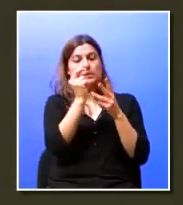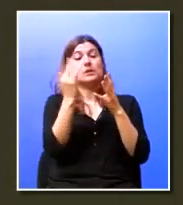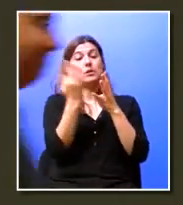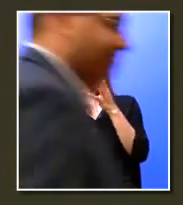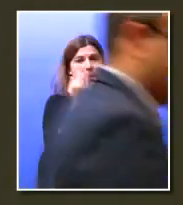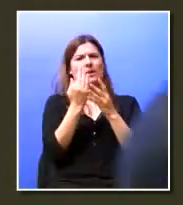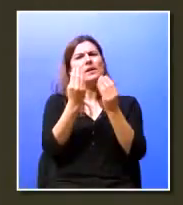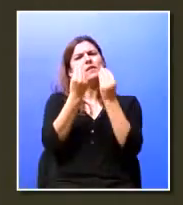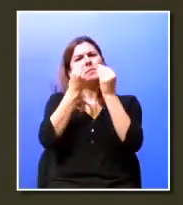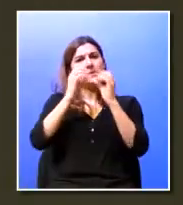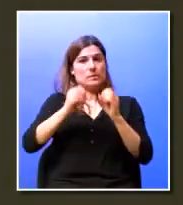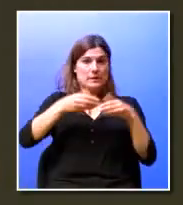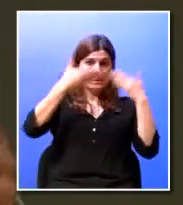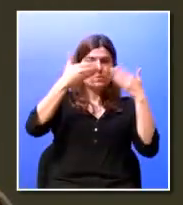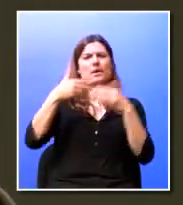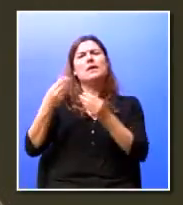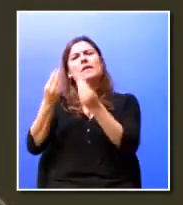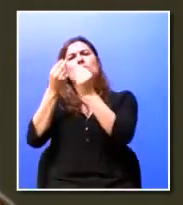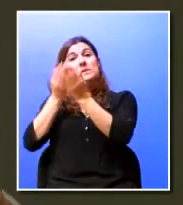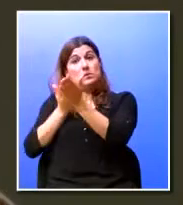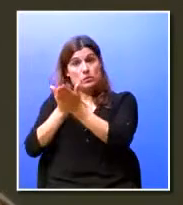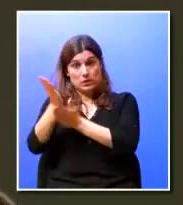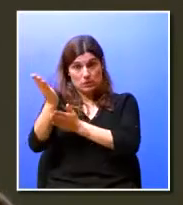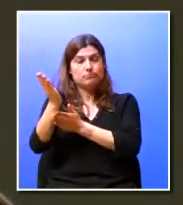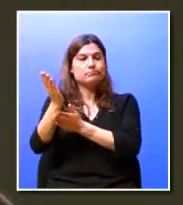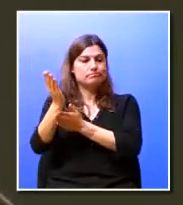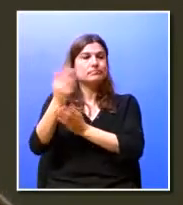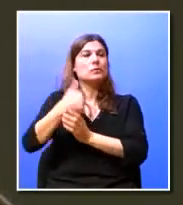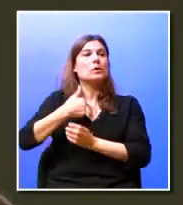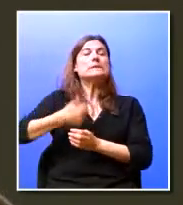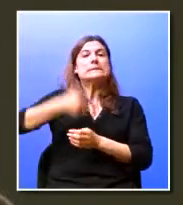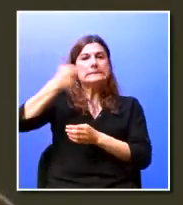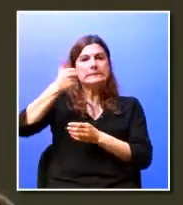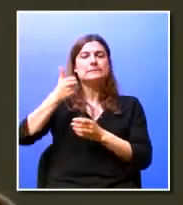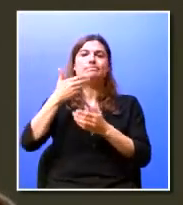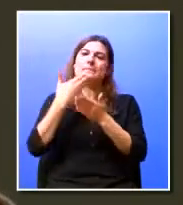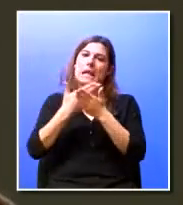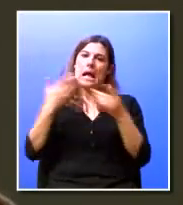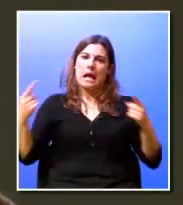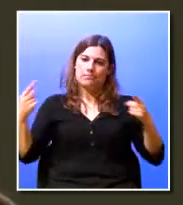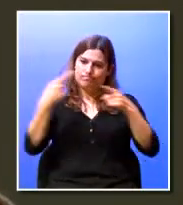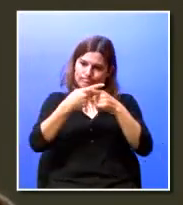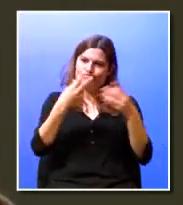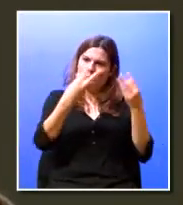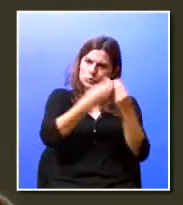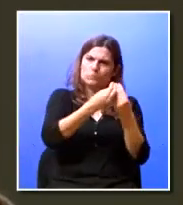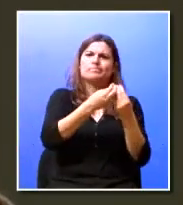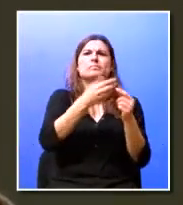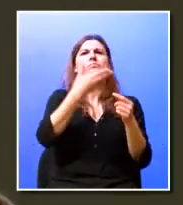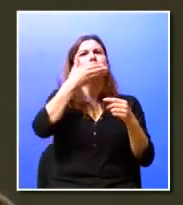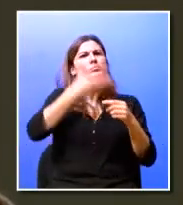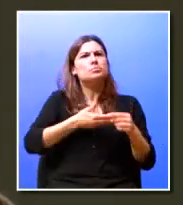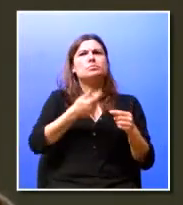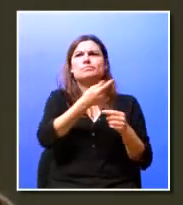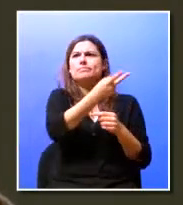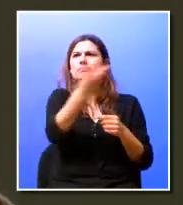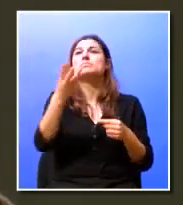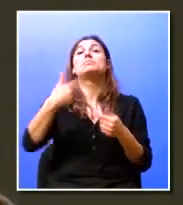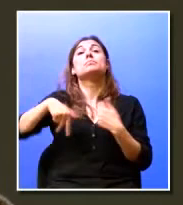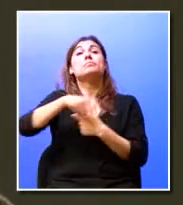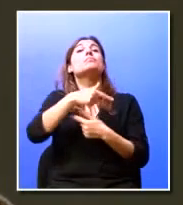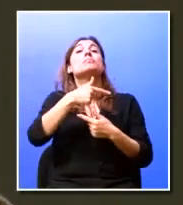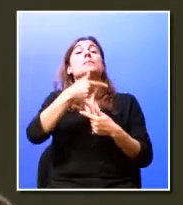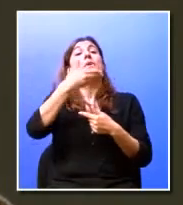inicial e formação contínua, procuramos potenciar o cruzamento de experiências, de gerações, trazemos à formação